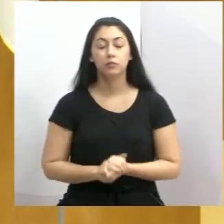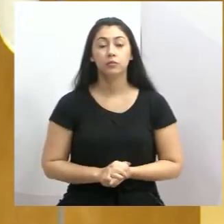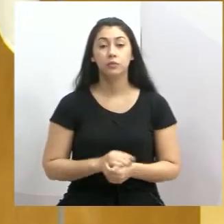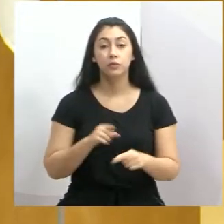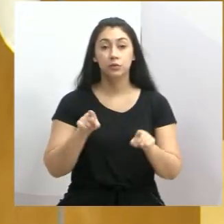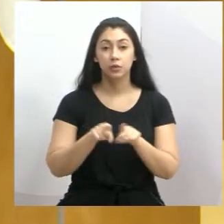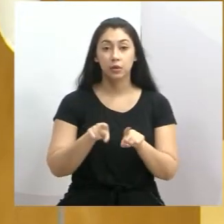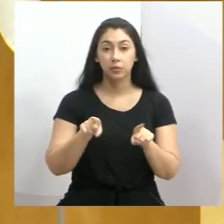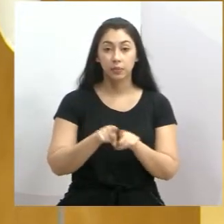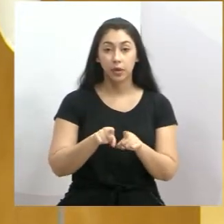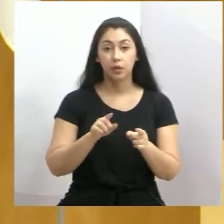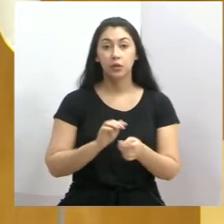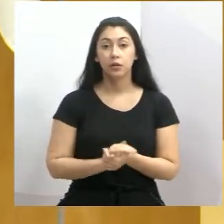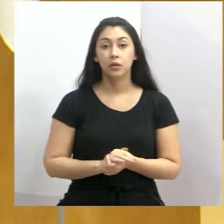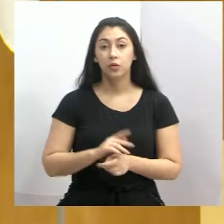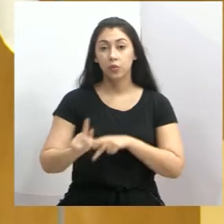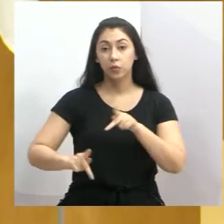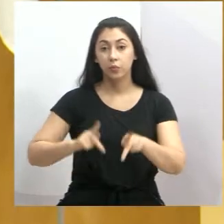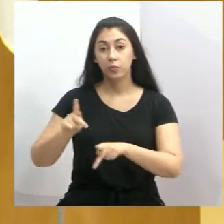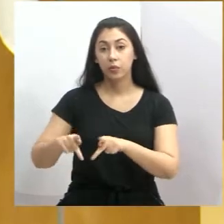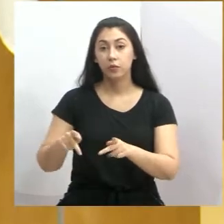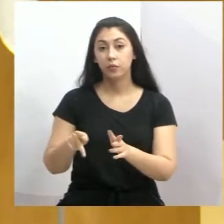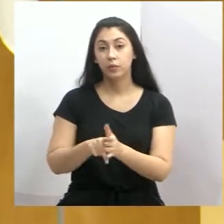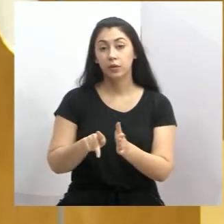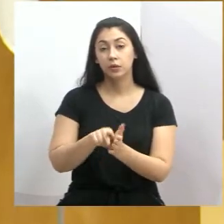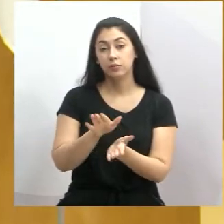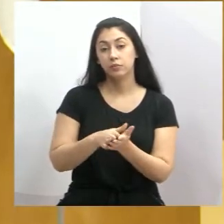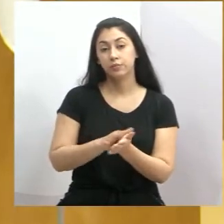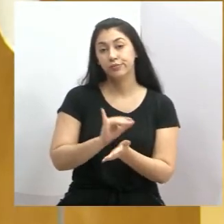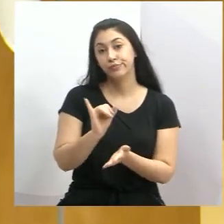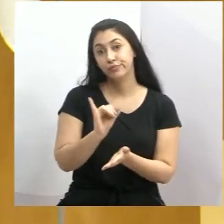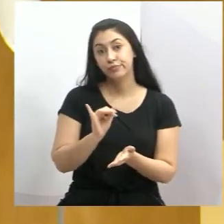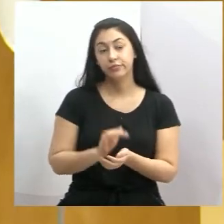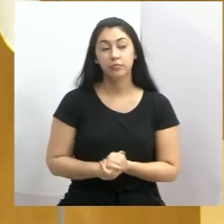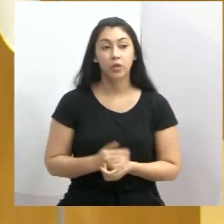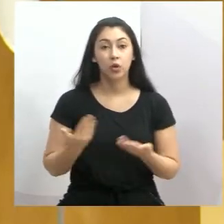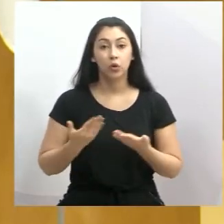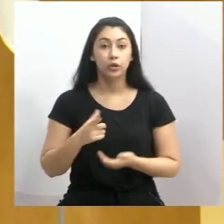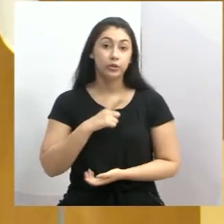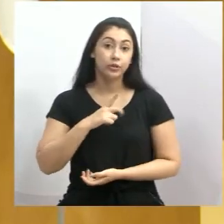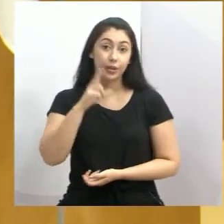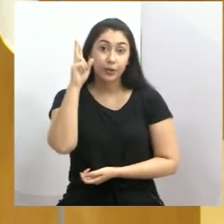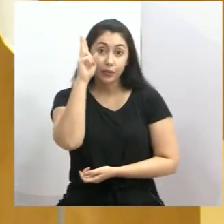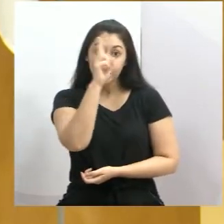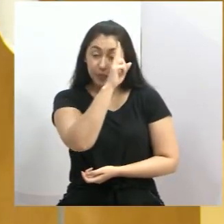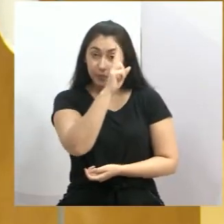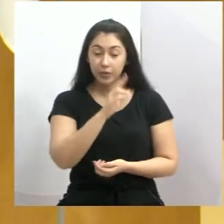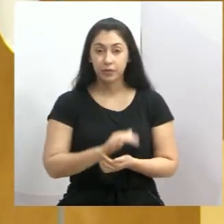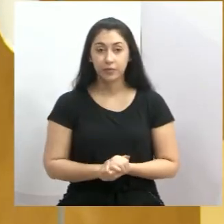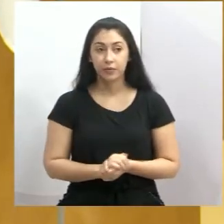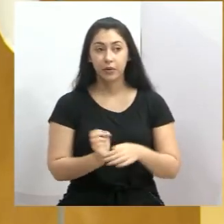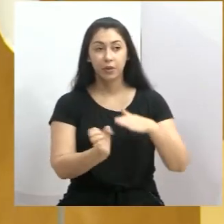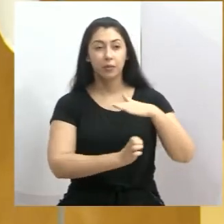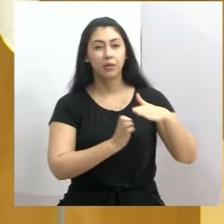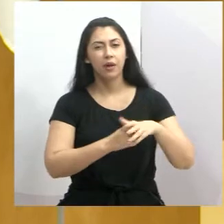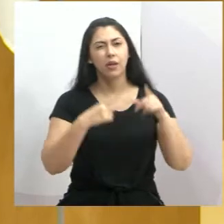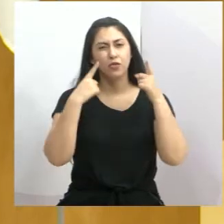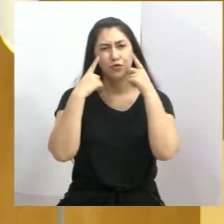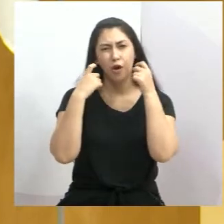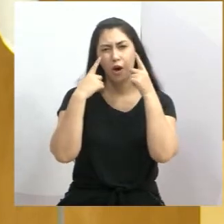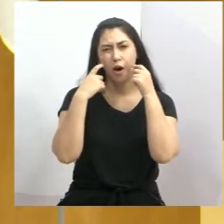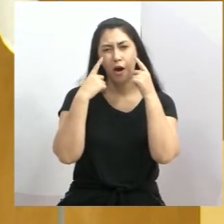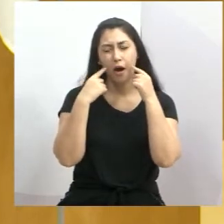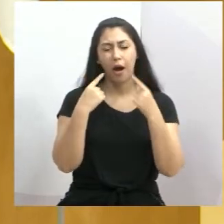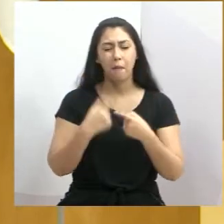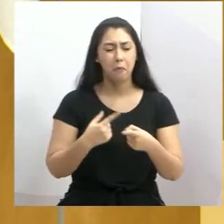respeito à população da nossa cidade, que não aguenta mais. E hoje o Uber está aí. Os empresários hoje choram que o Uber está